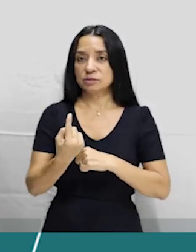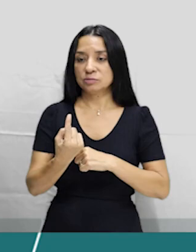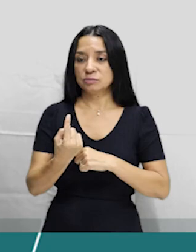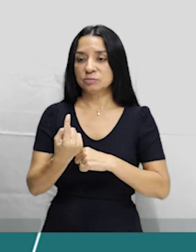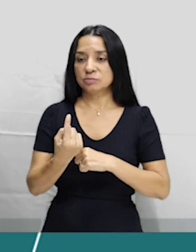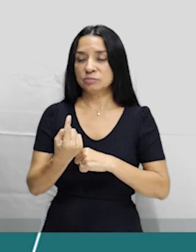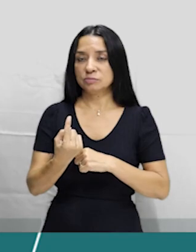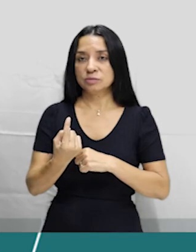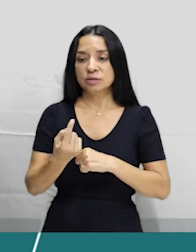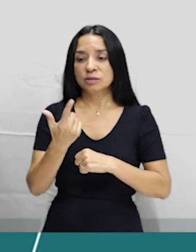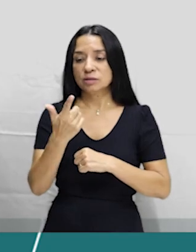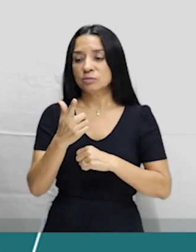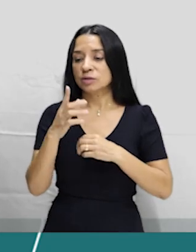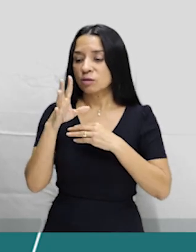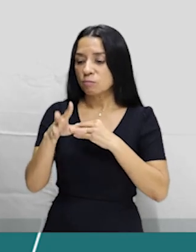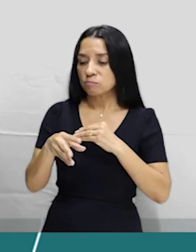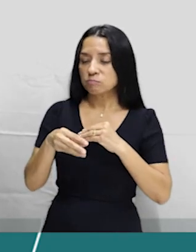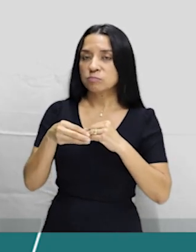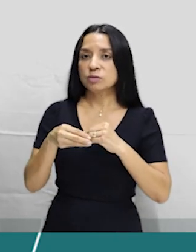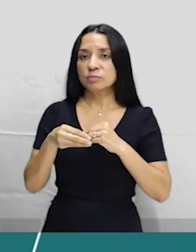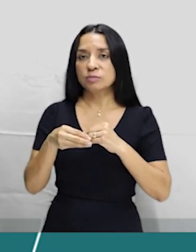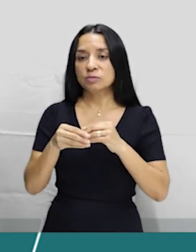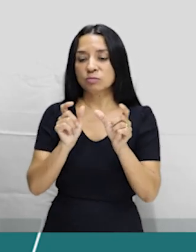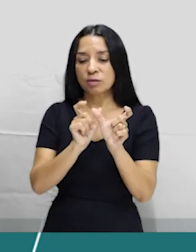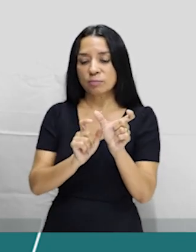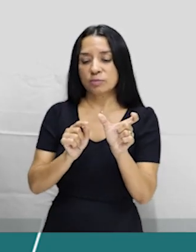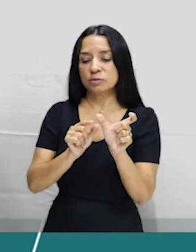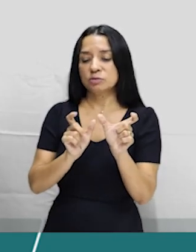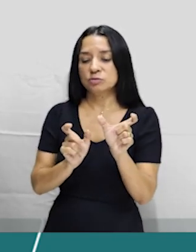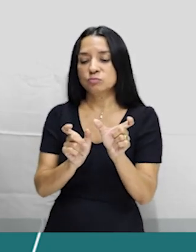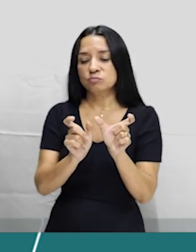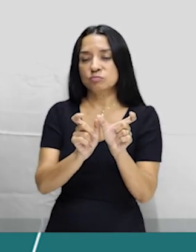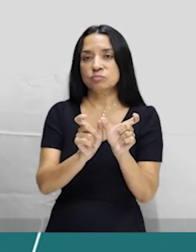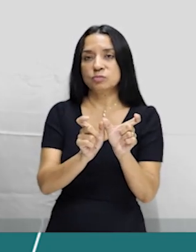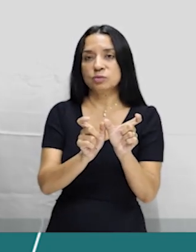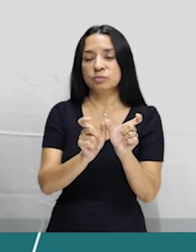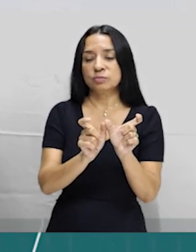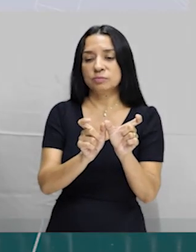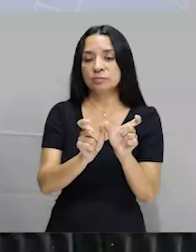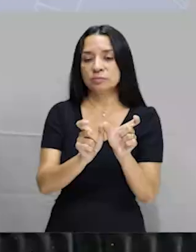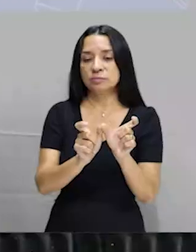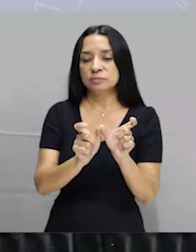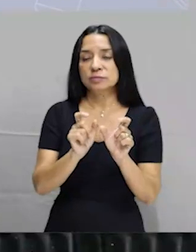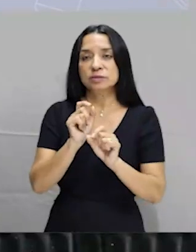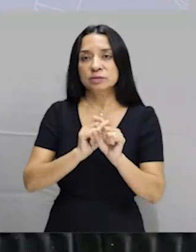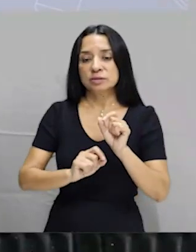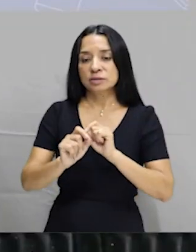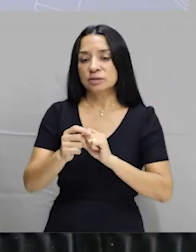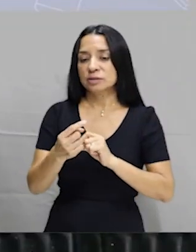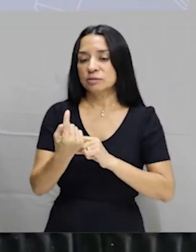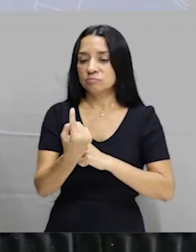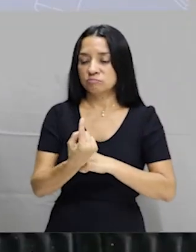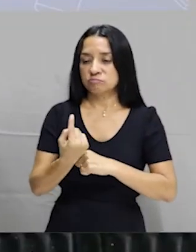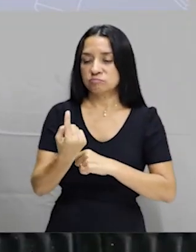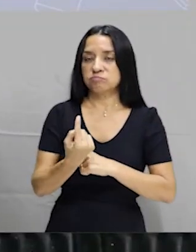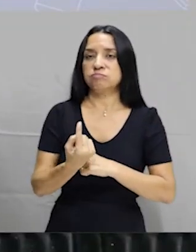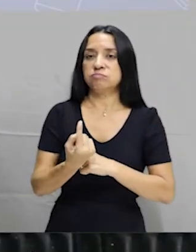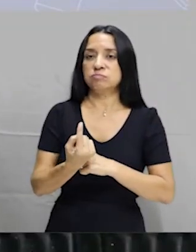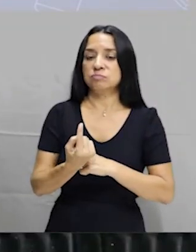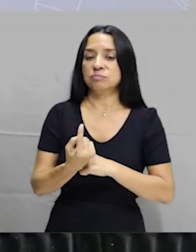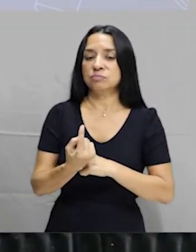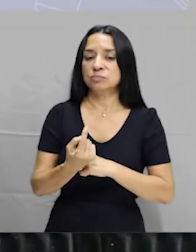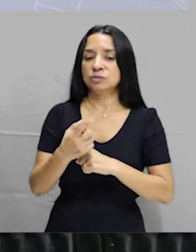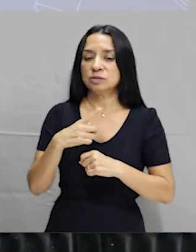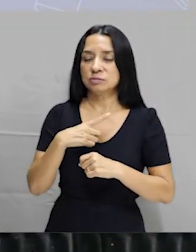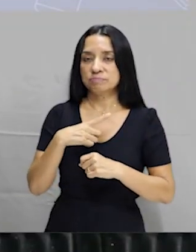que ele acompanha, que o acompanha, tá? Então, aqui ele está sozinho, então talvez tenha dado um pouquinho